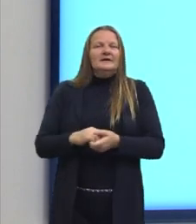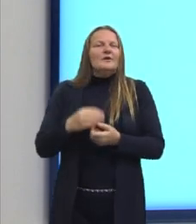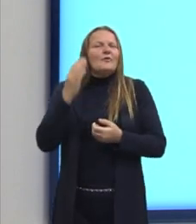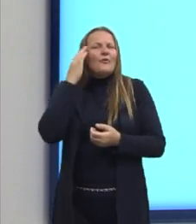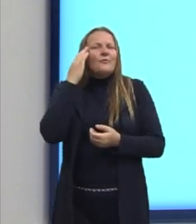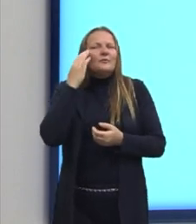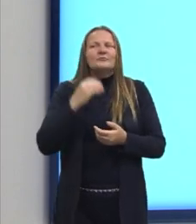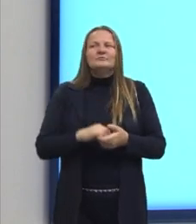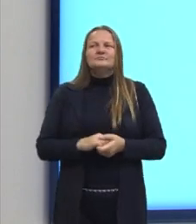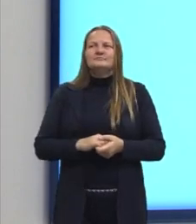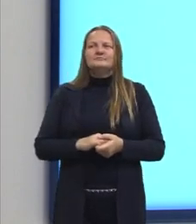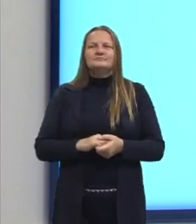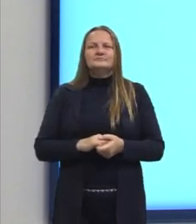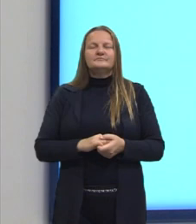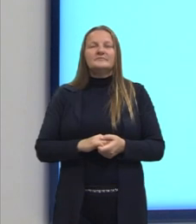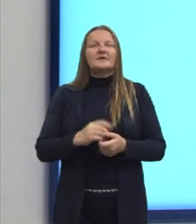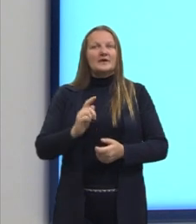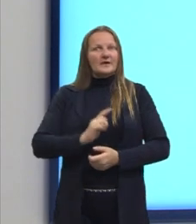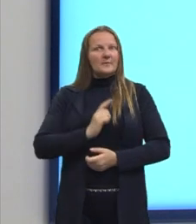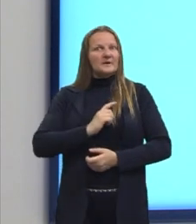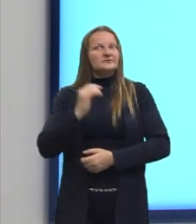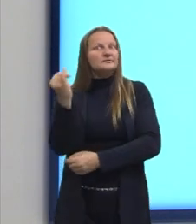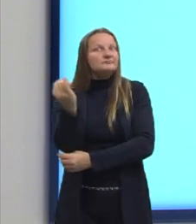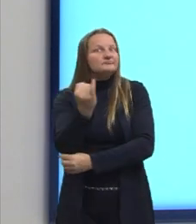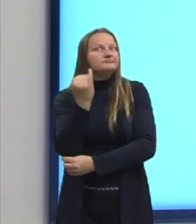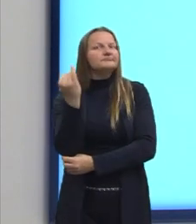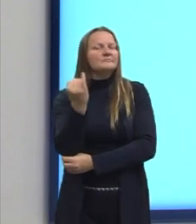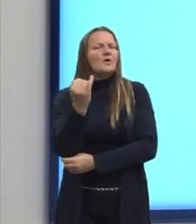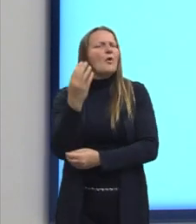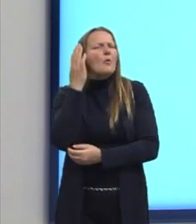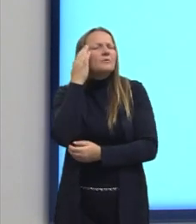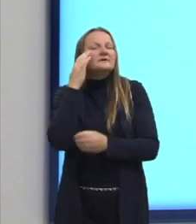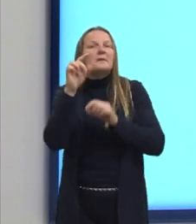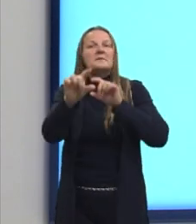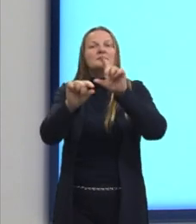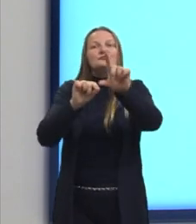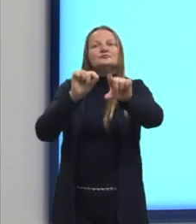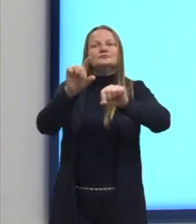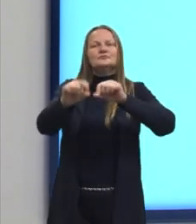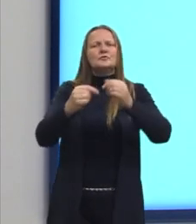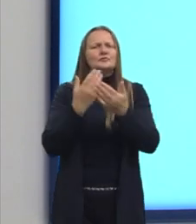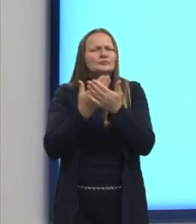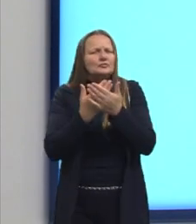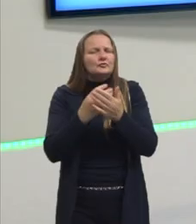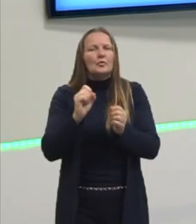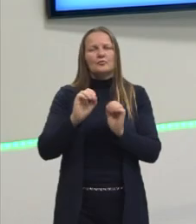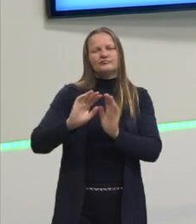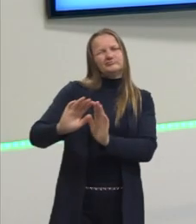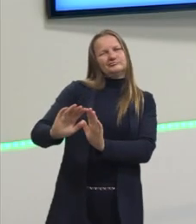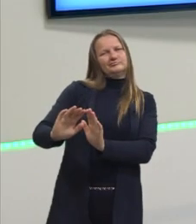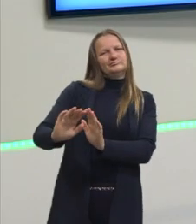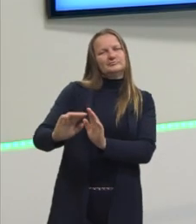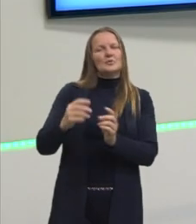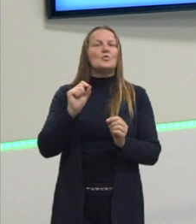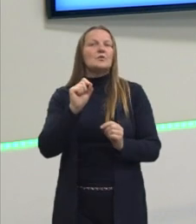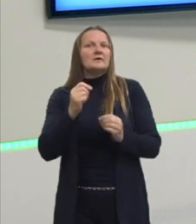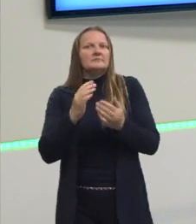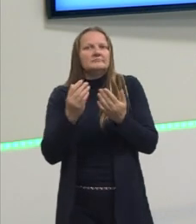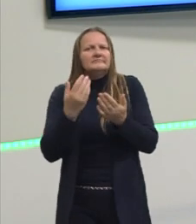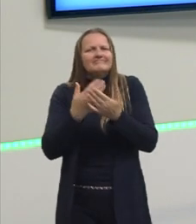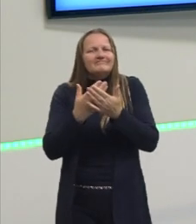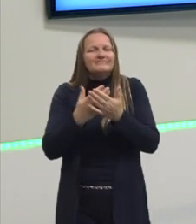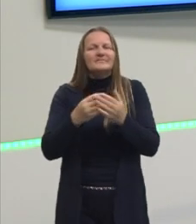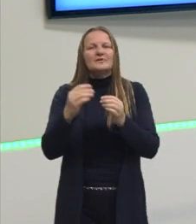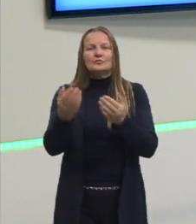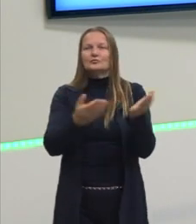vou descartar um conhecimento que é importante? Como é que eu vou selecionar o que eu estudo e o que eu deixo de lado? E daí